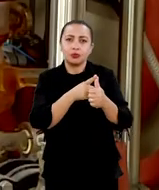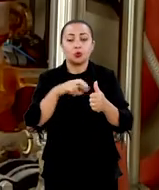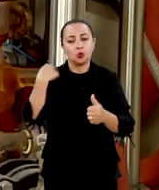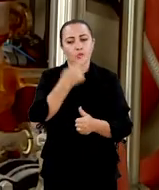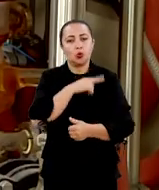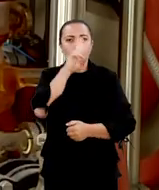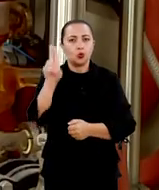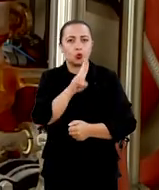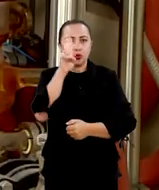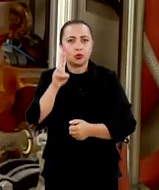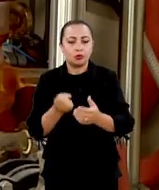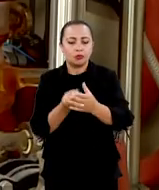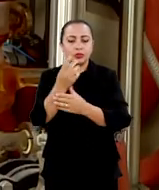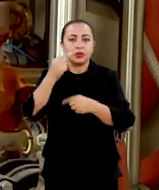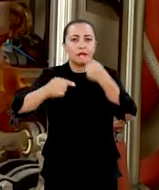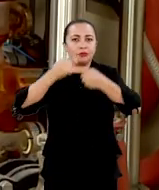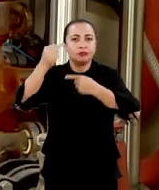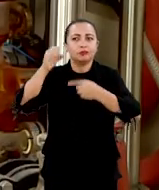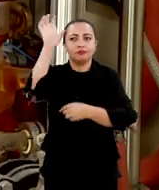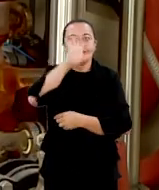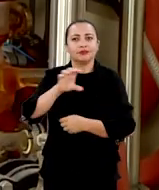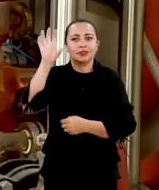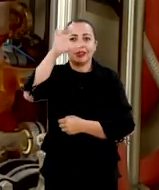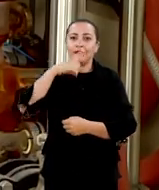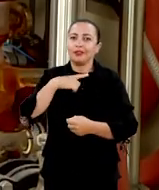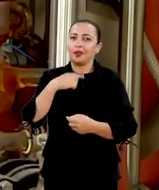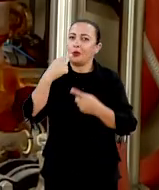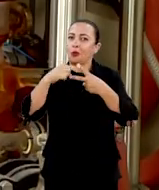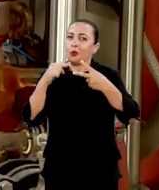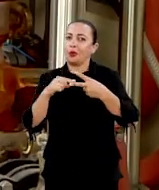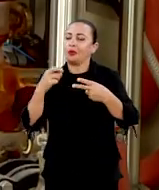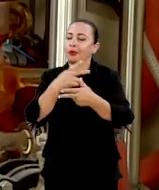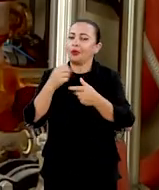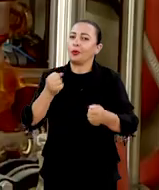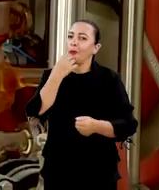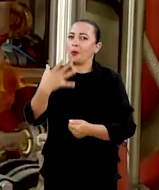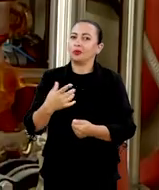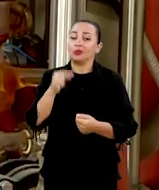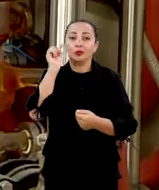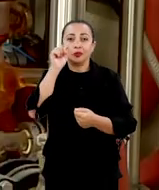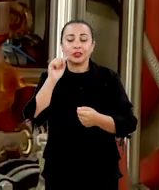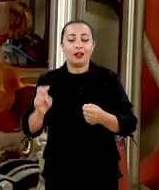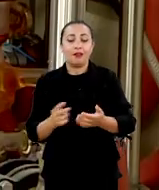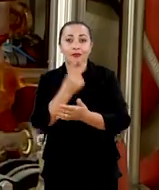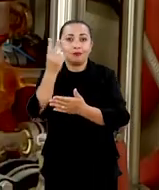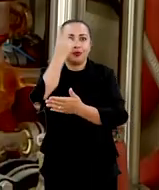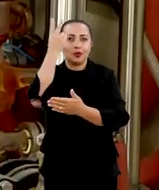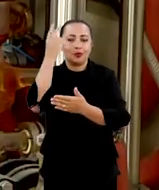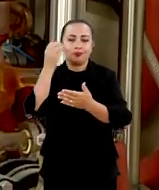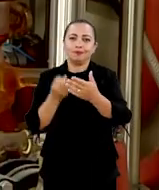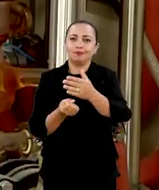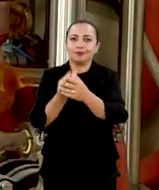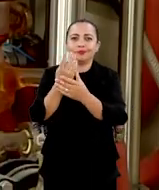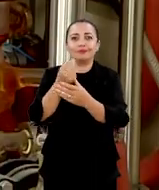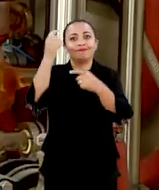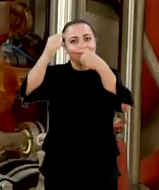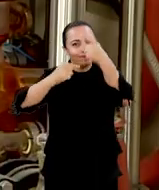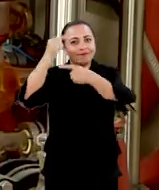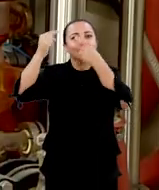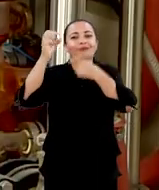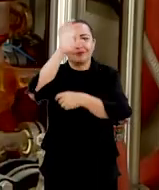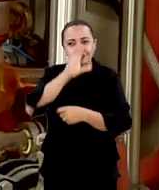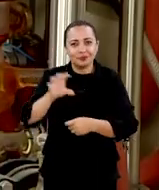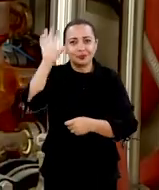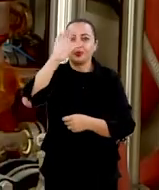utilizamos matéria-prima regional. Aí, tem duas coisas boas. Você está valorizando a matéria-prima regional,